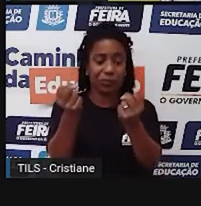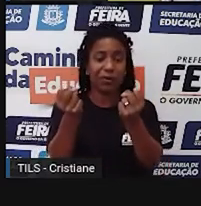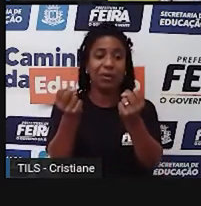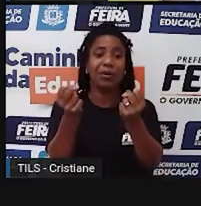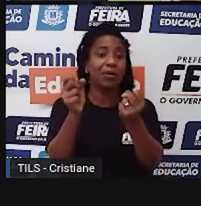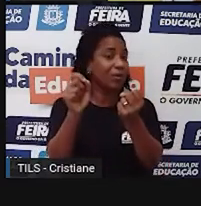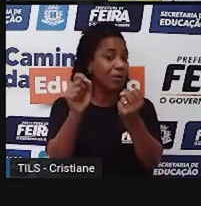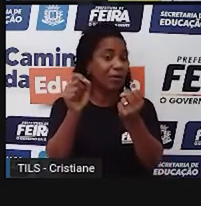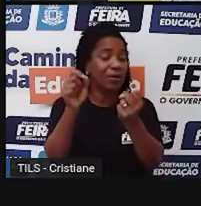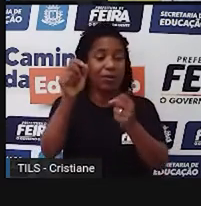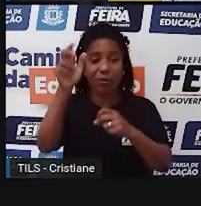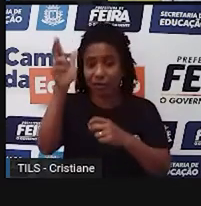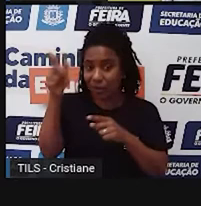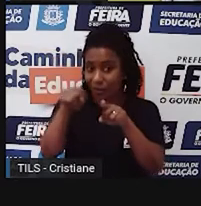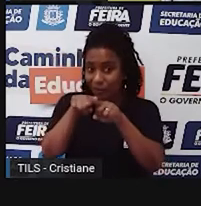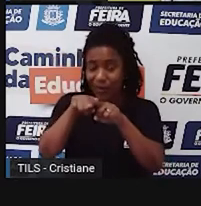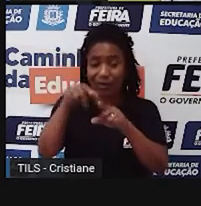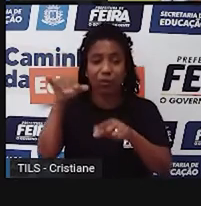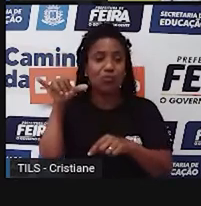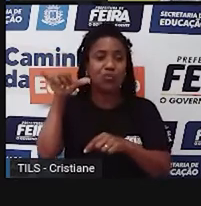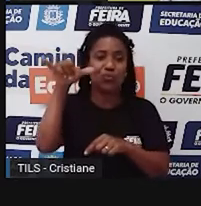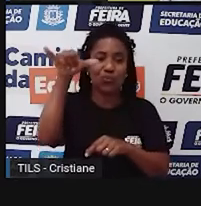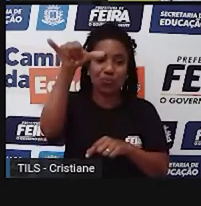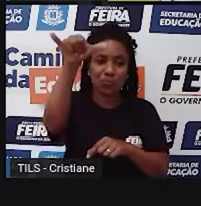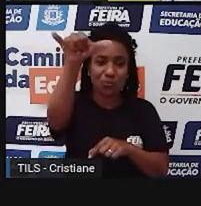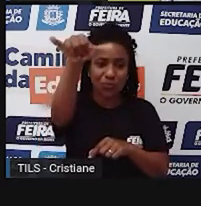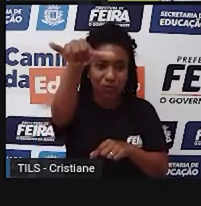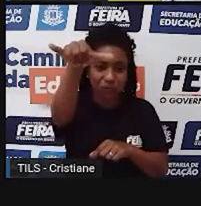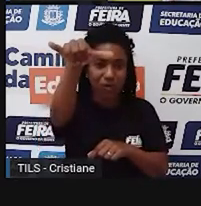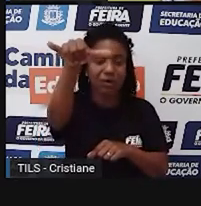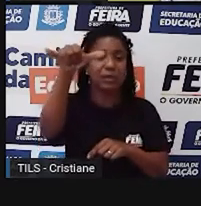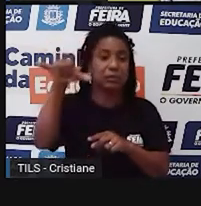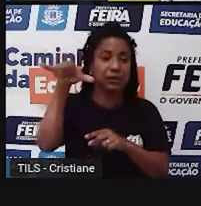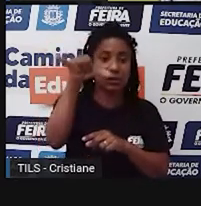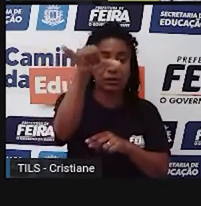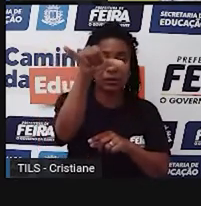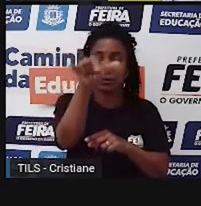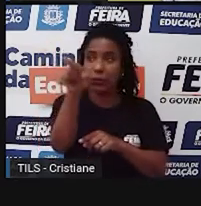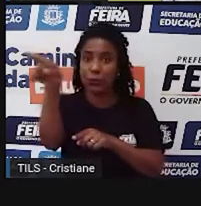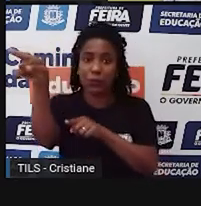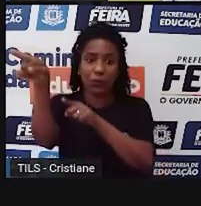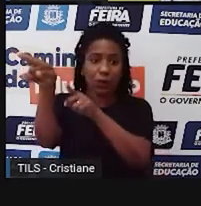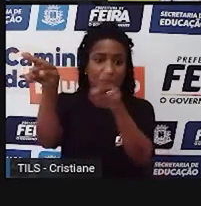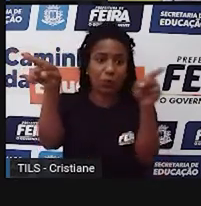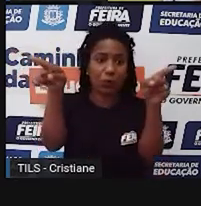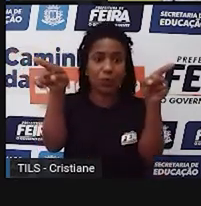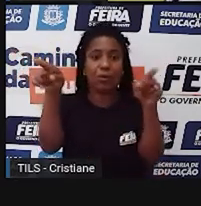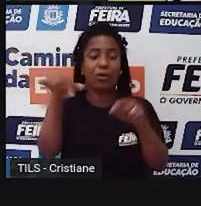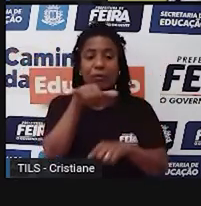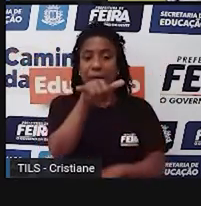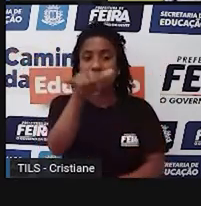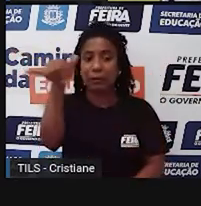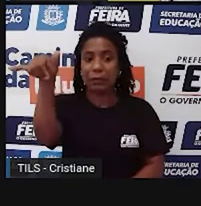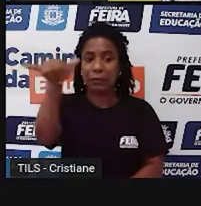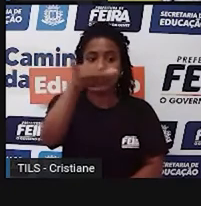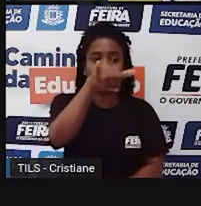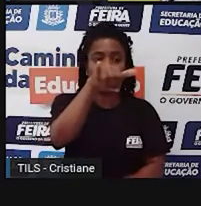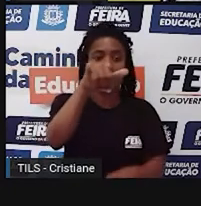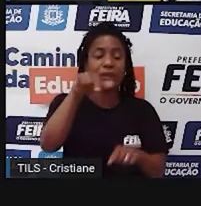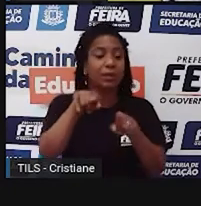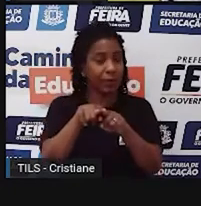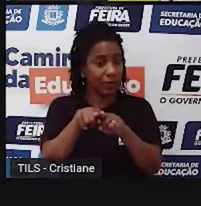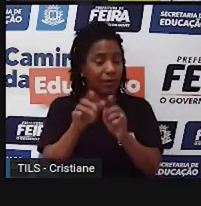informações, informações, assim, bastante pontuais, para que eles não se percam, né, ali no espaço e nem no